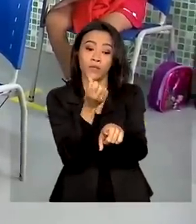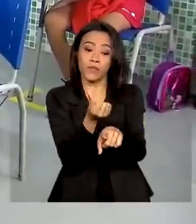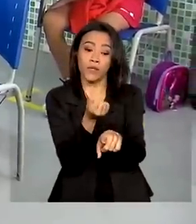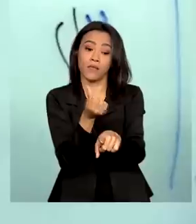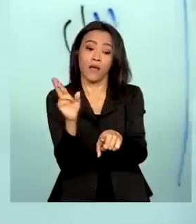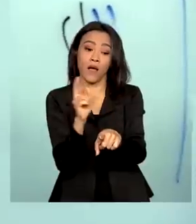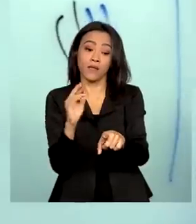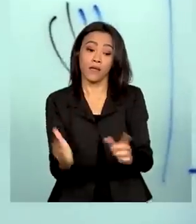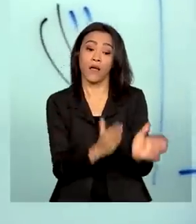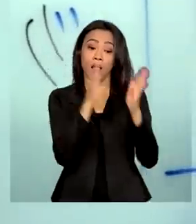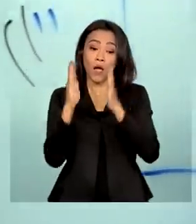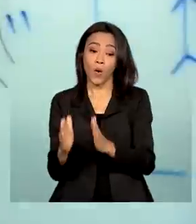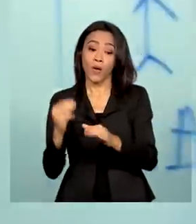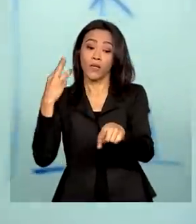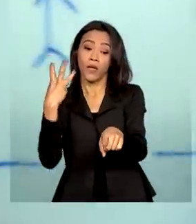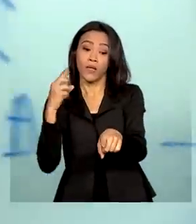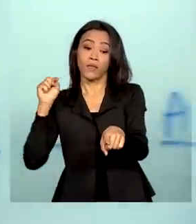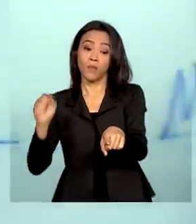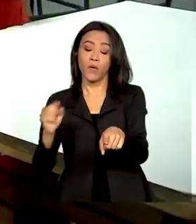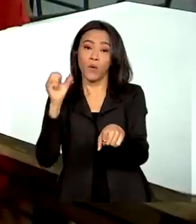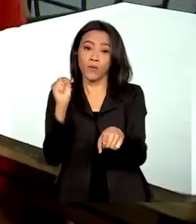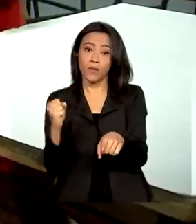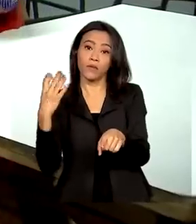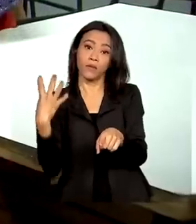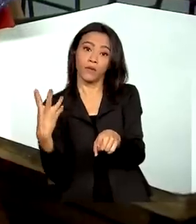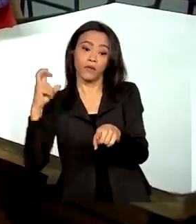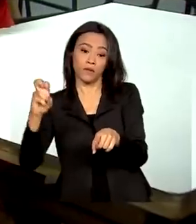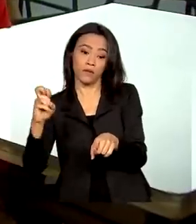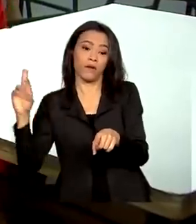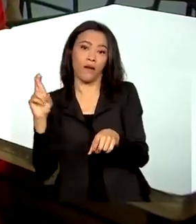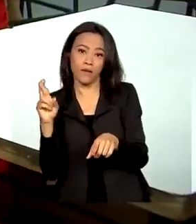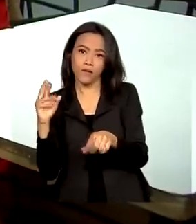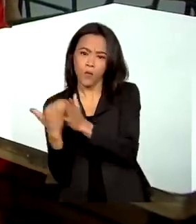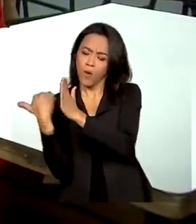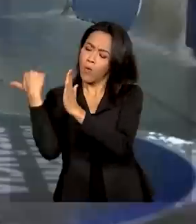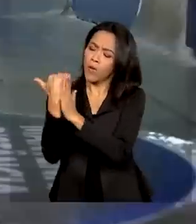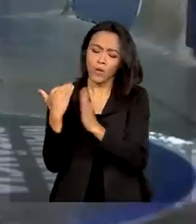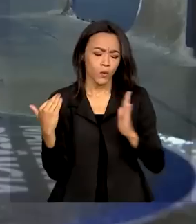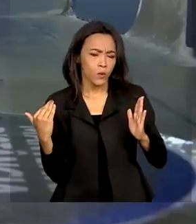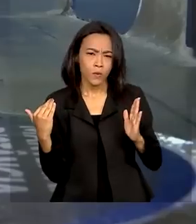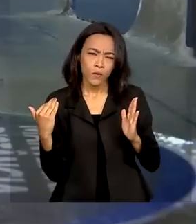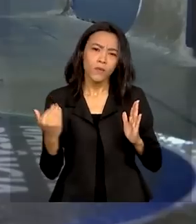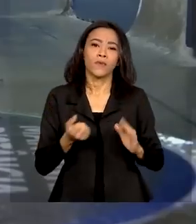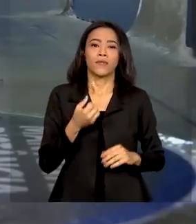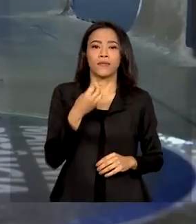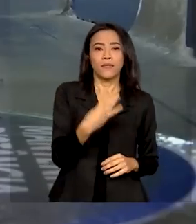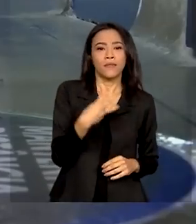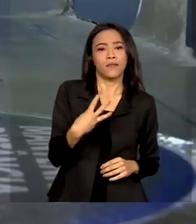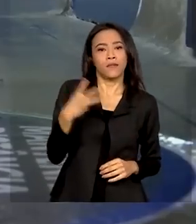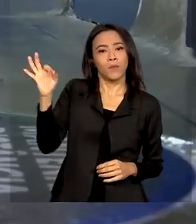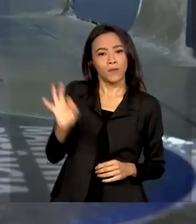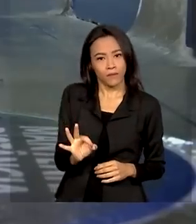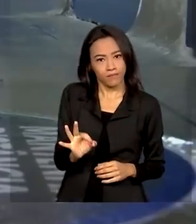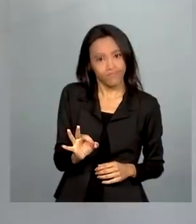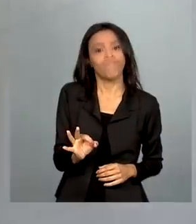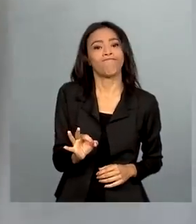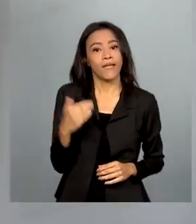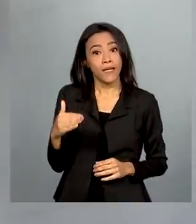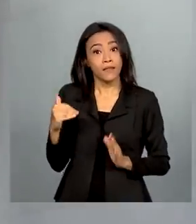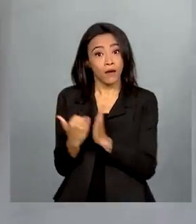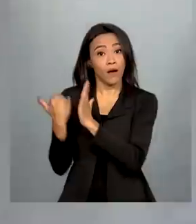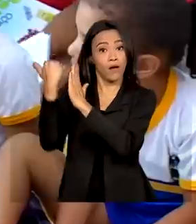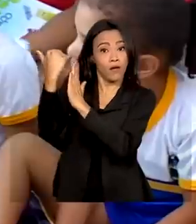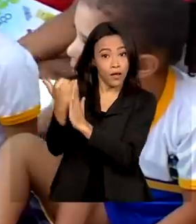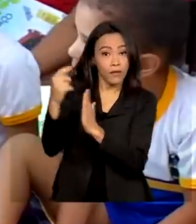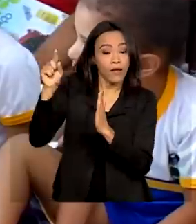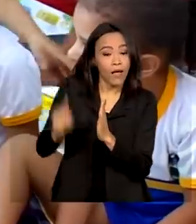para R$.845, um aumento de cerca de 33%. O reajuste